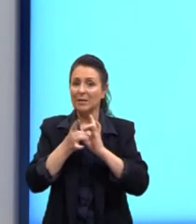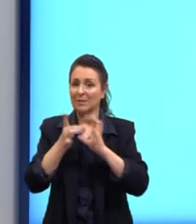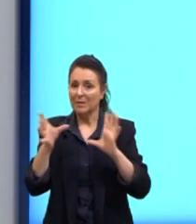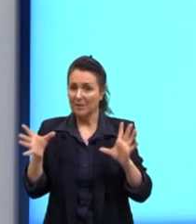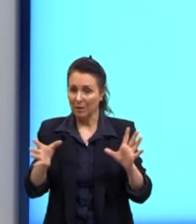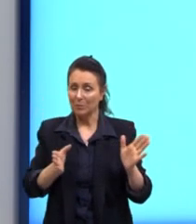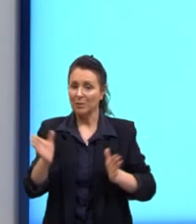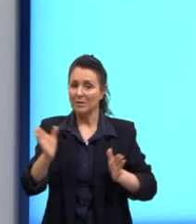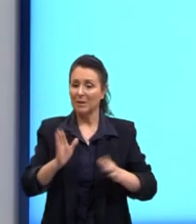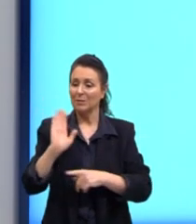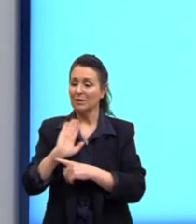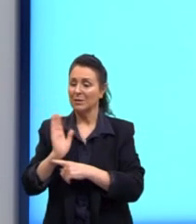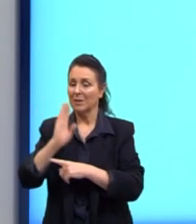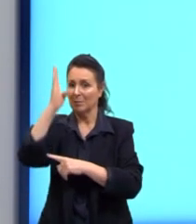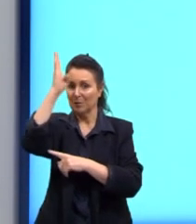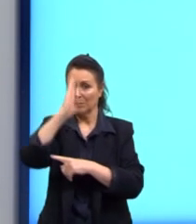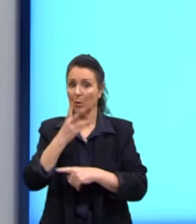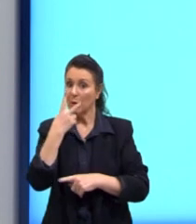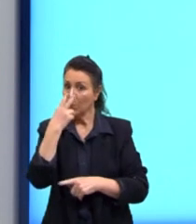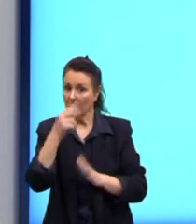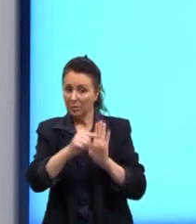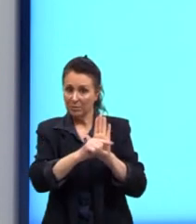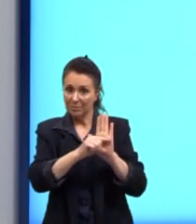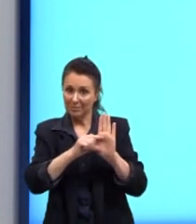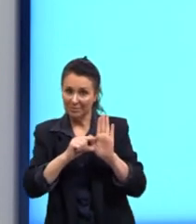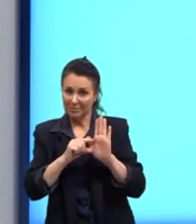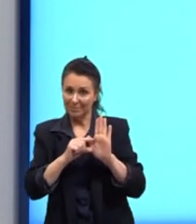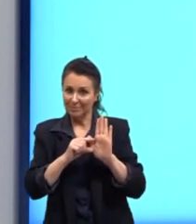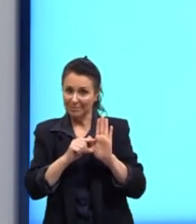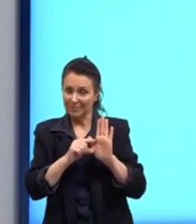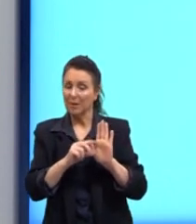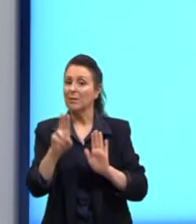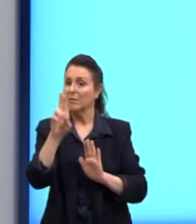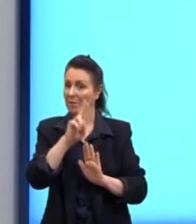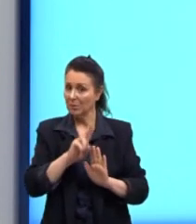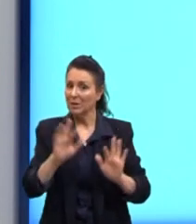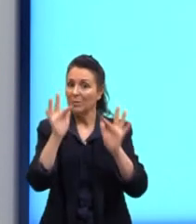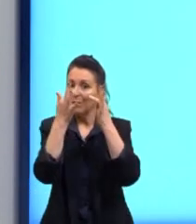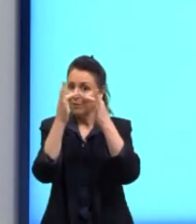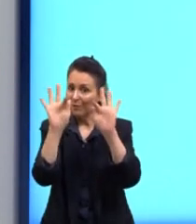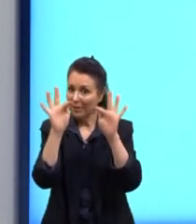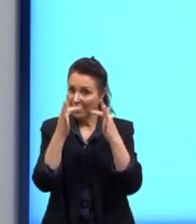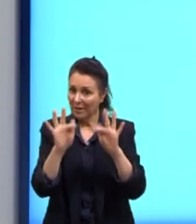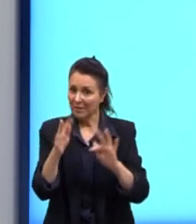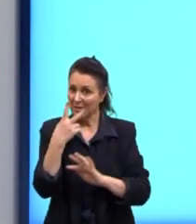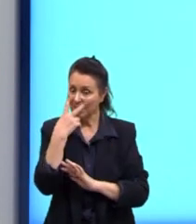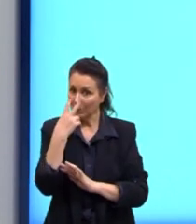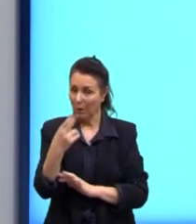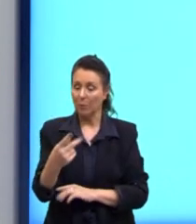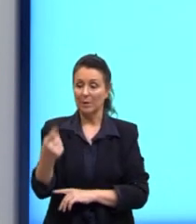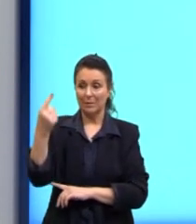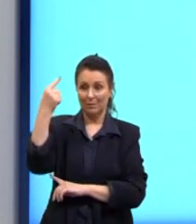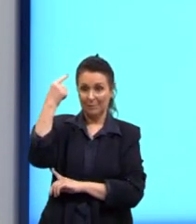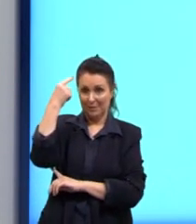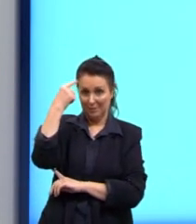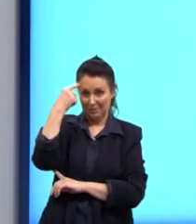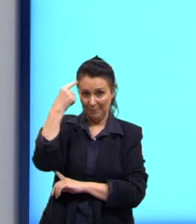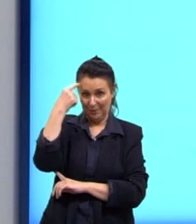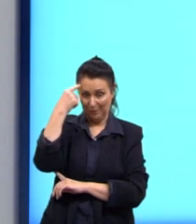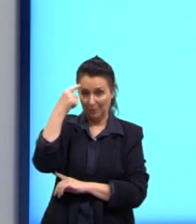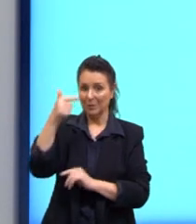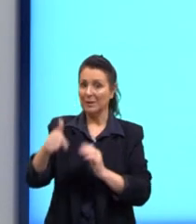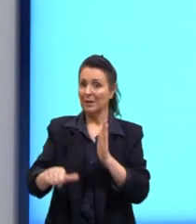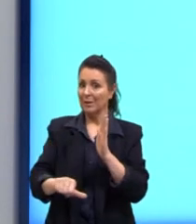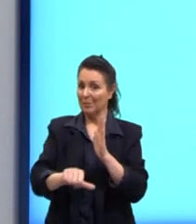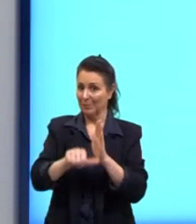Exatamente igual o autor colocou, democratização do acesso ao cinema no Brasil. O que em relação a isso? Esse pensamento que está lá no primeiro